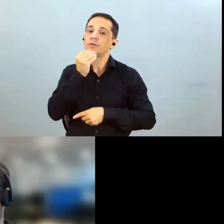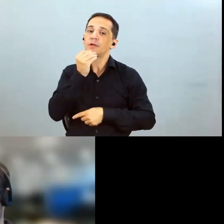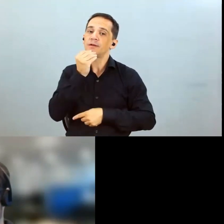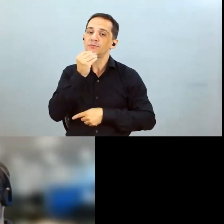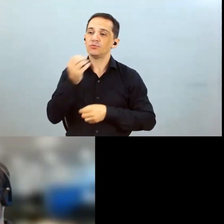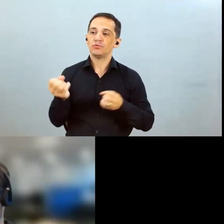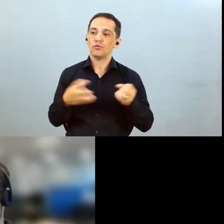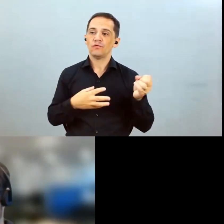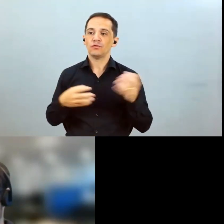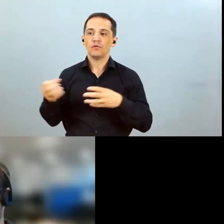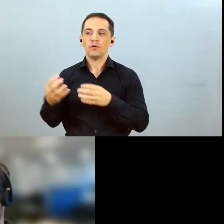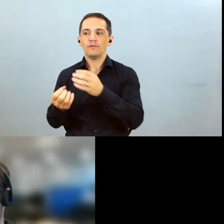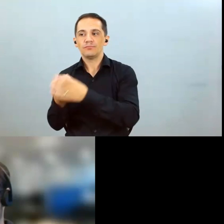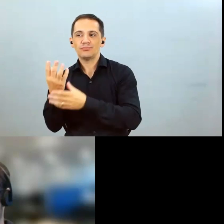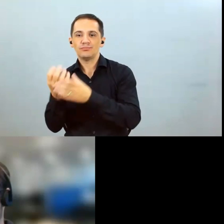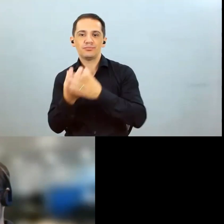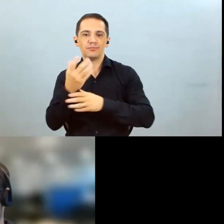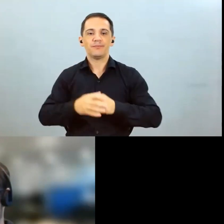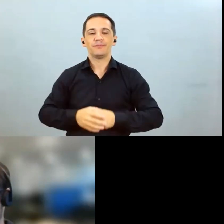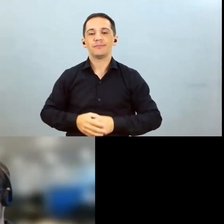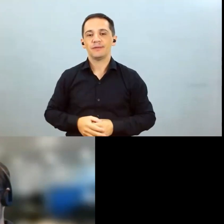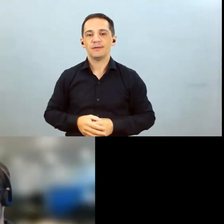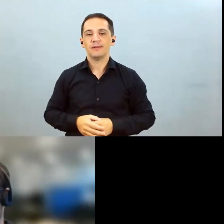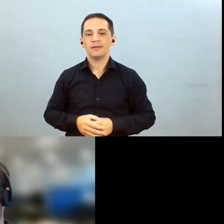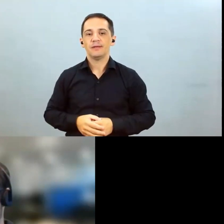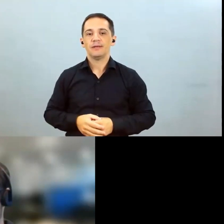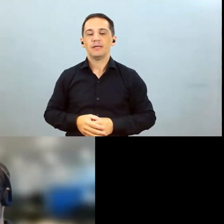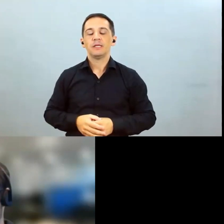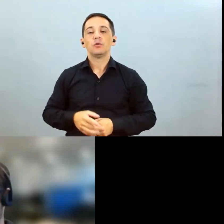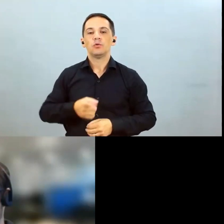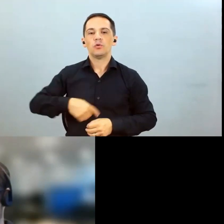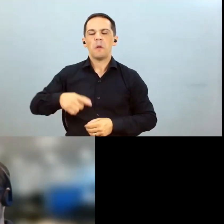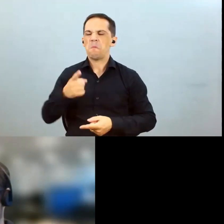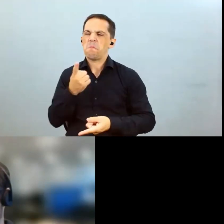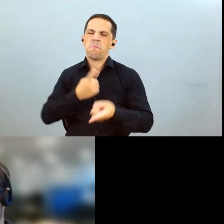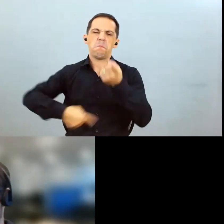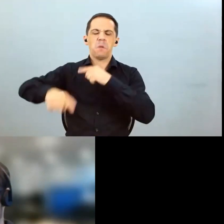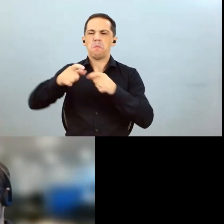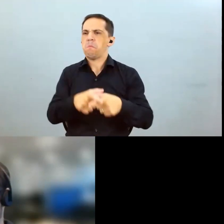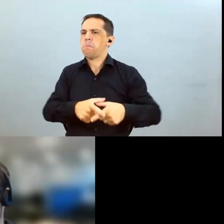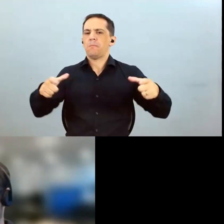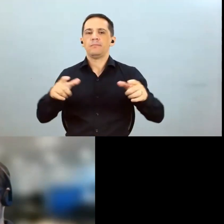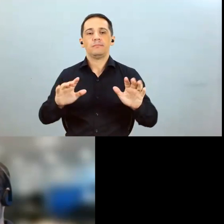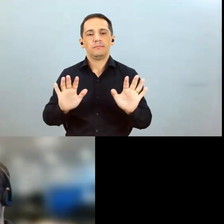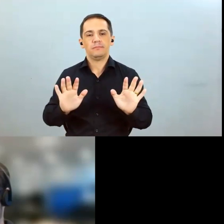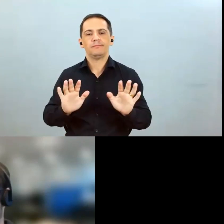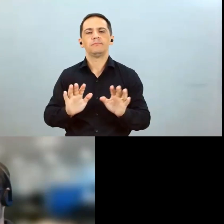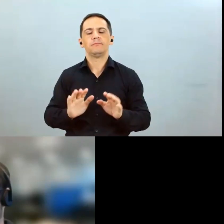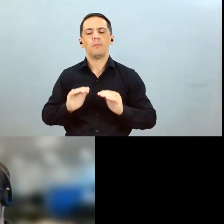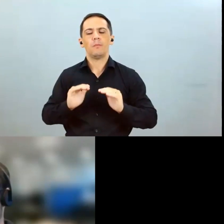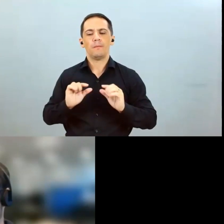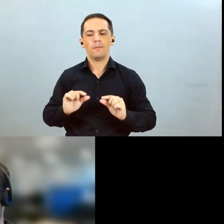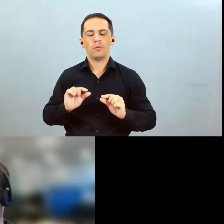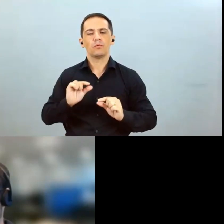é se manter com o nível de alavancagem baixo e aí com esse nível de alavancagem baixa a gente vai estar preparado